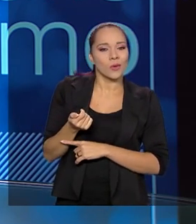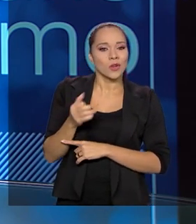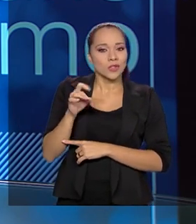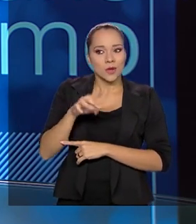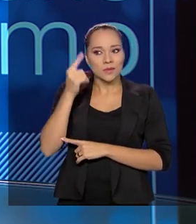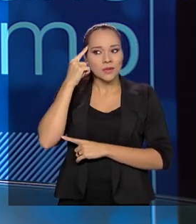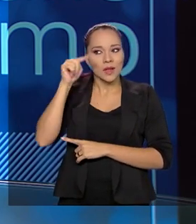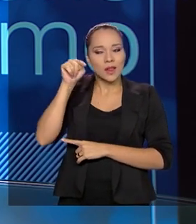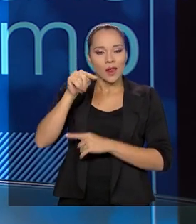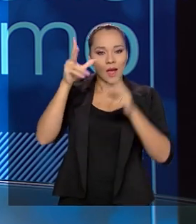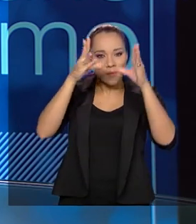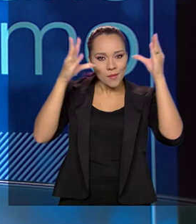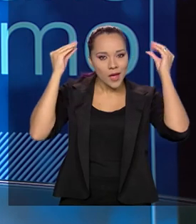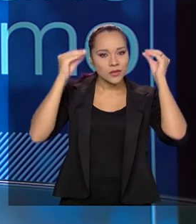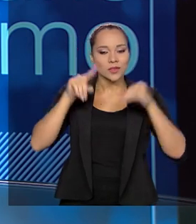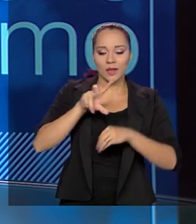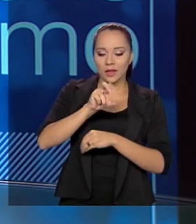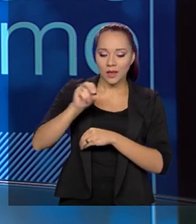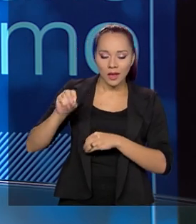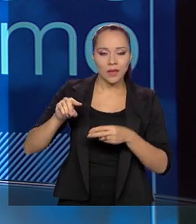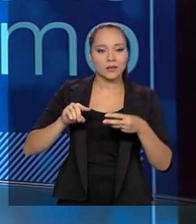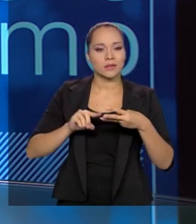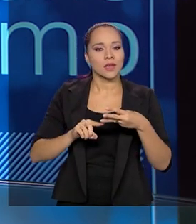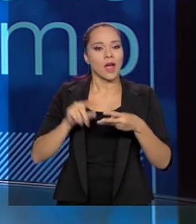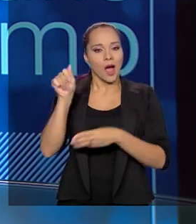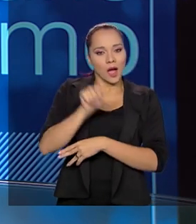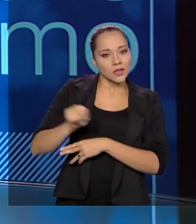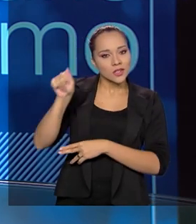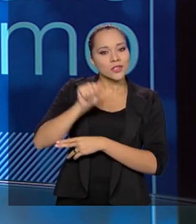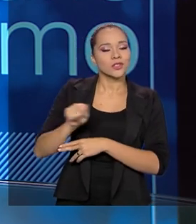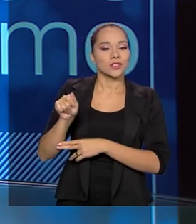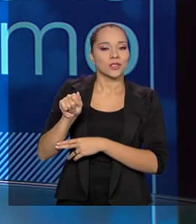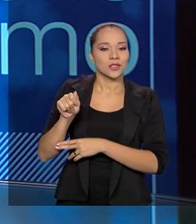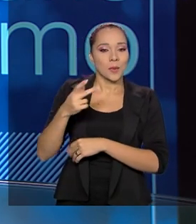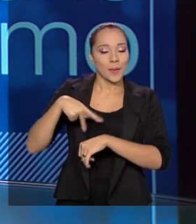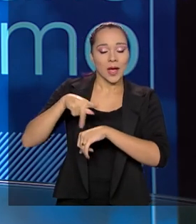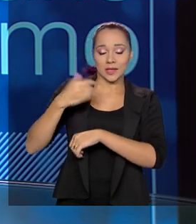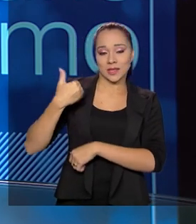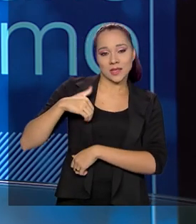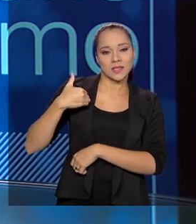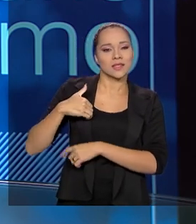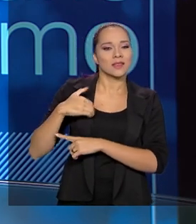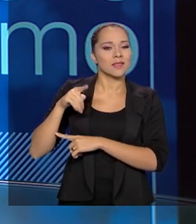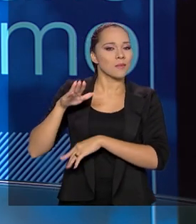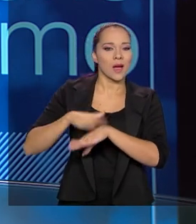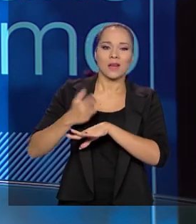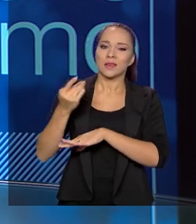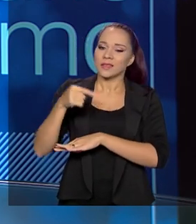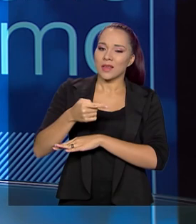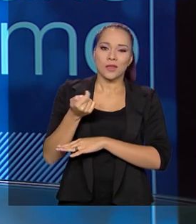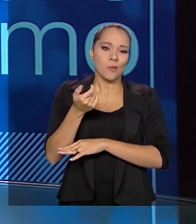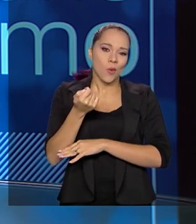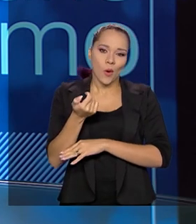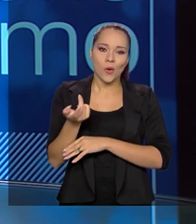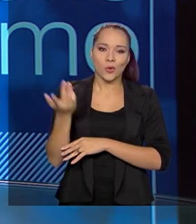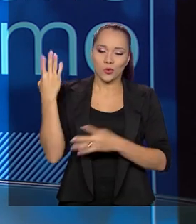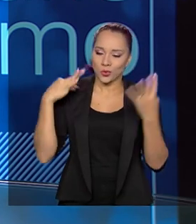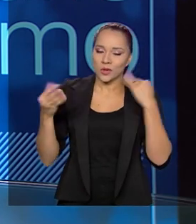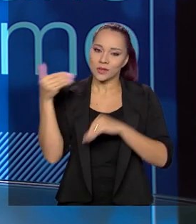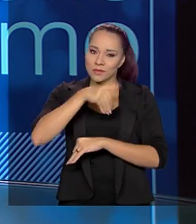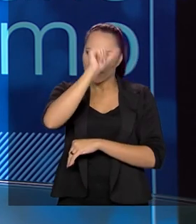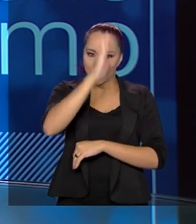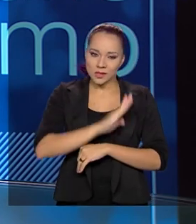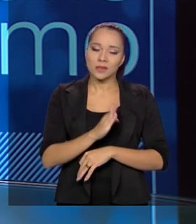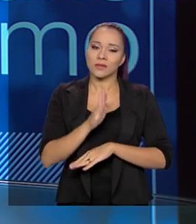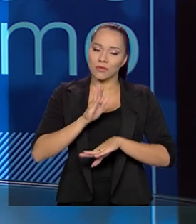o México tem 500, a Argentina tem 120 milhões de dólares. Por isso que nós recebemos apenas 6 milhões de turistas internacionais ano. E